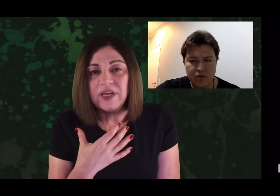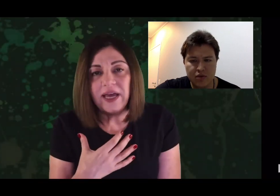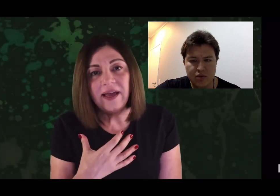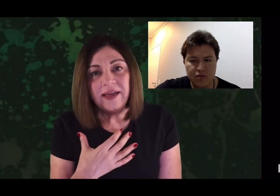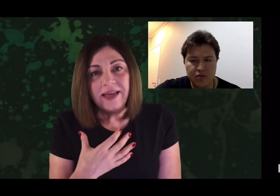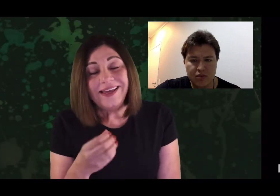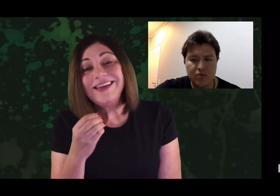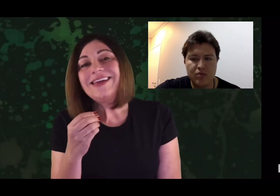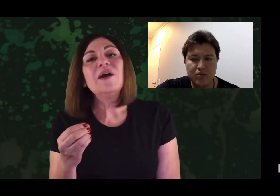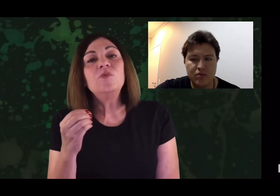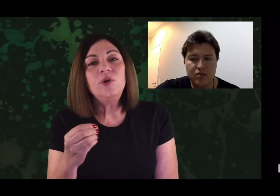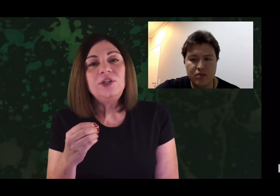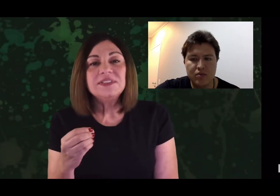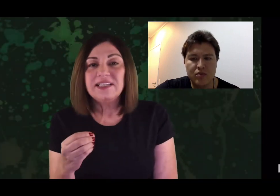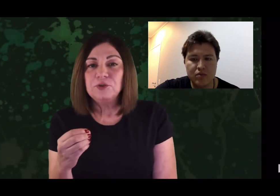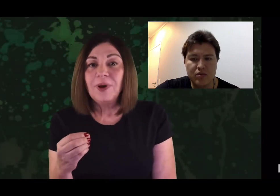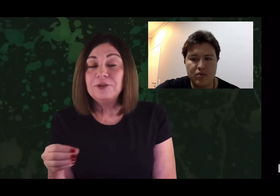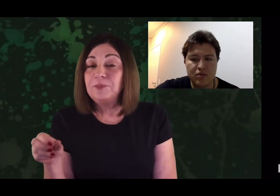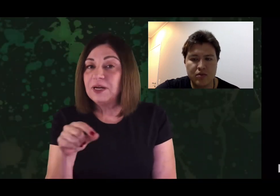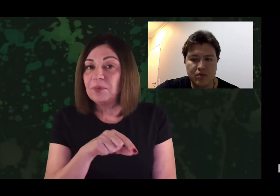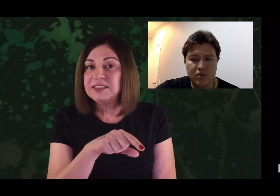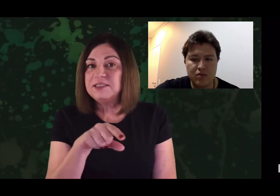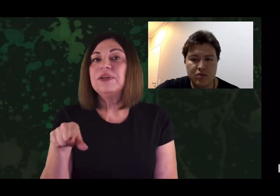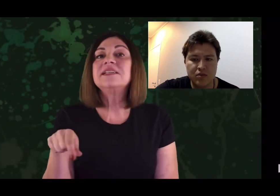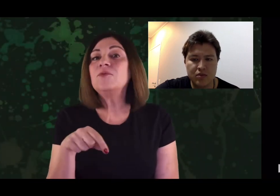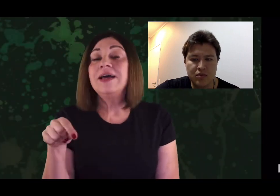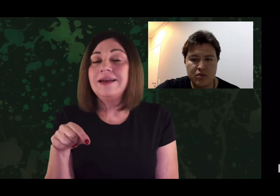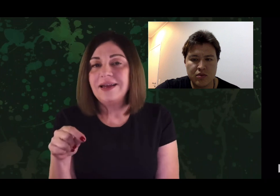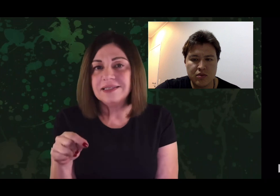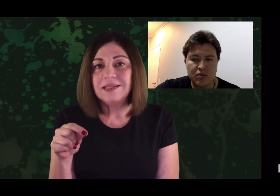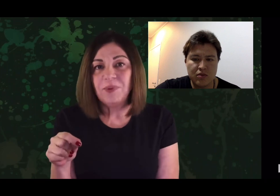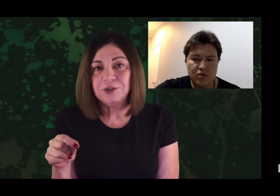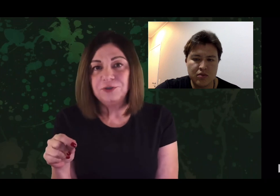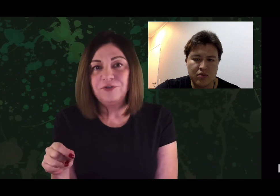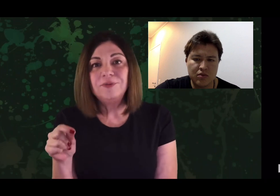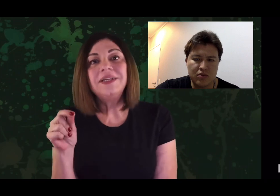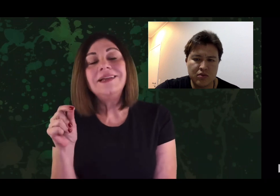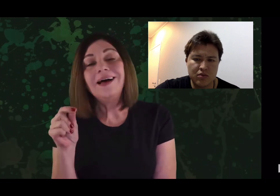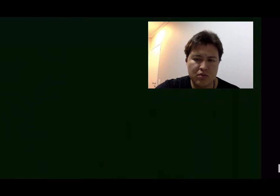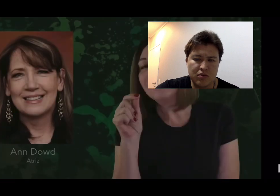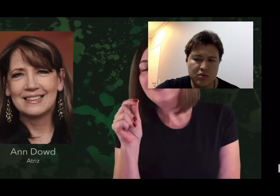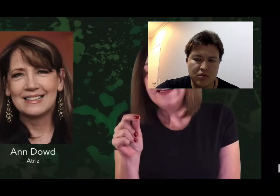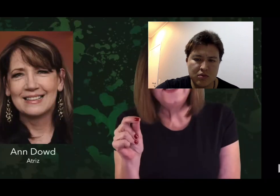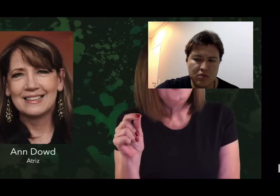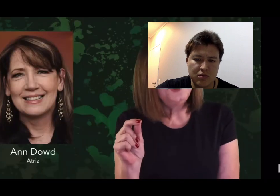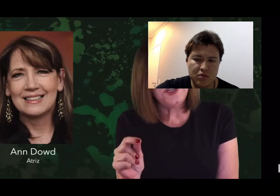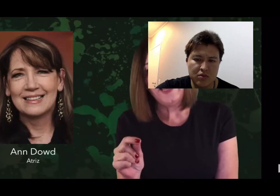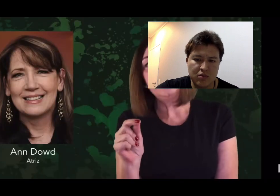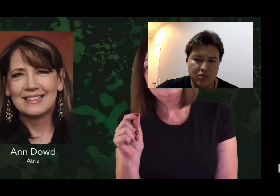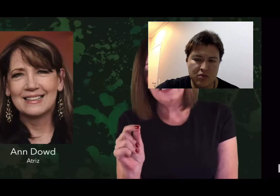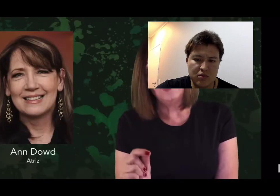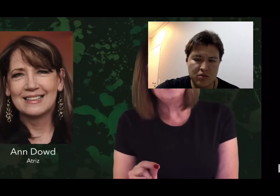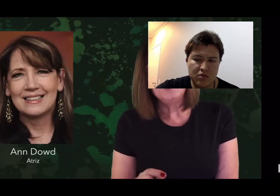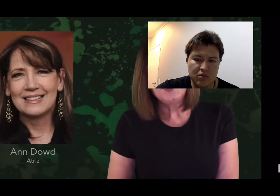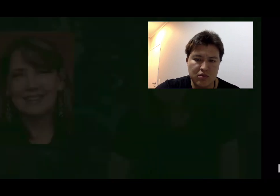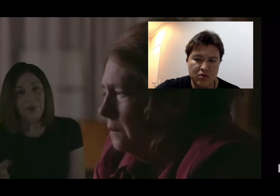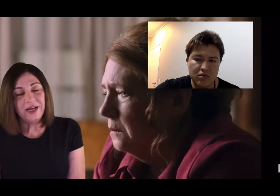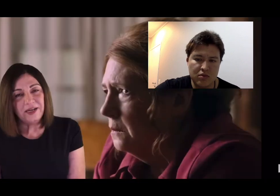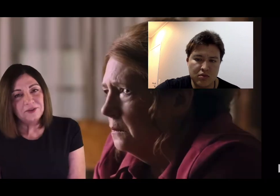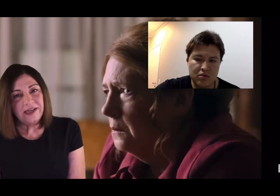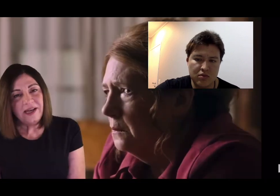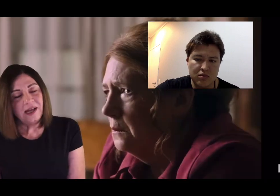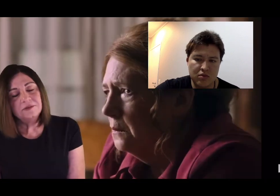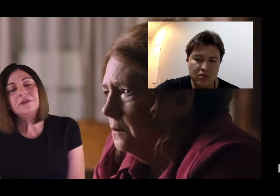não sabe o que é, e que é muito acentuado pela participação nessa parte do filme da grande end-out.